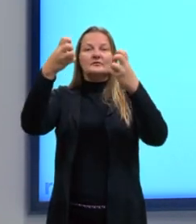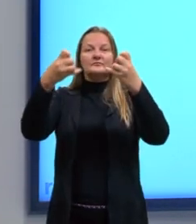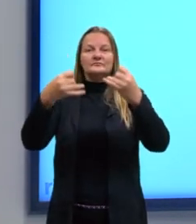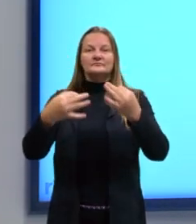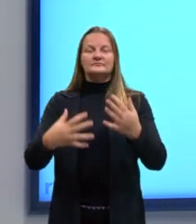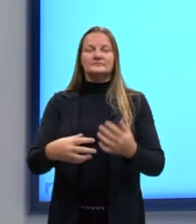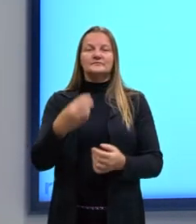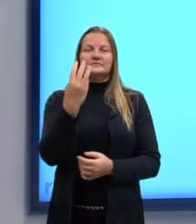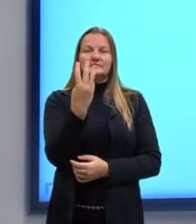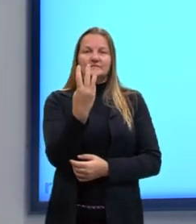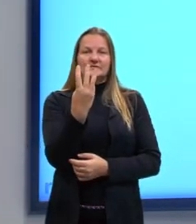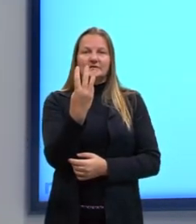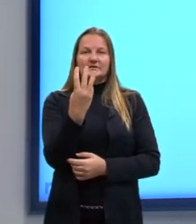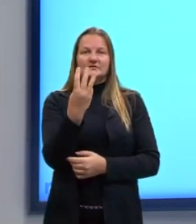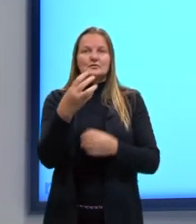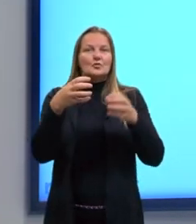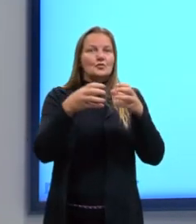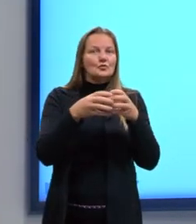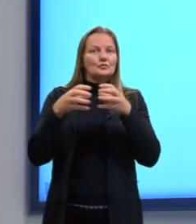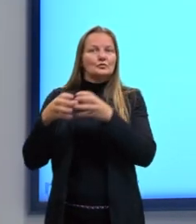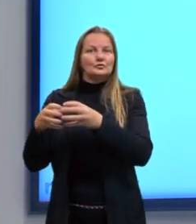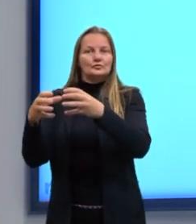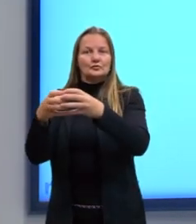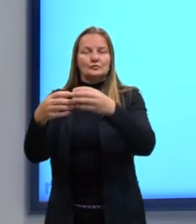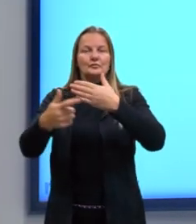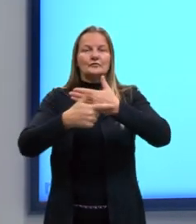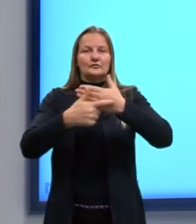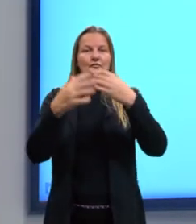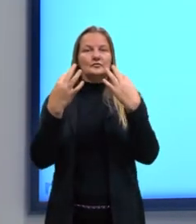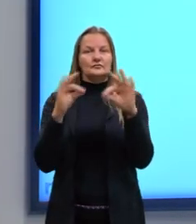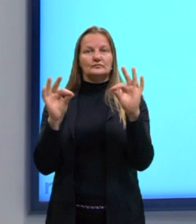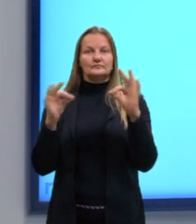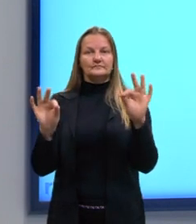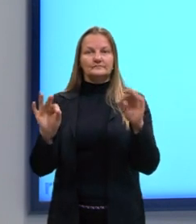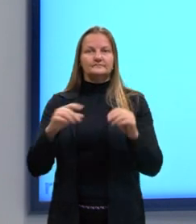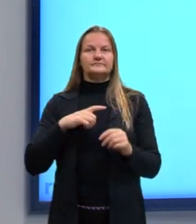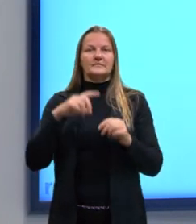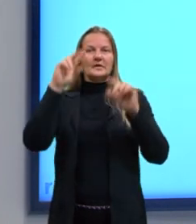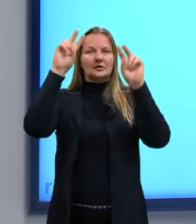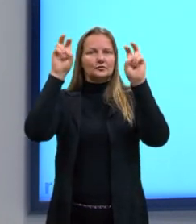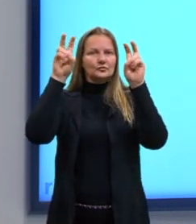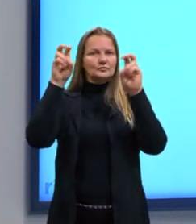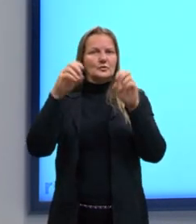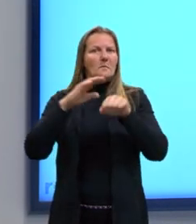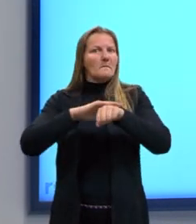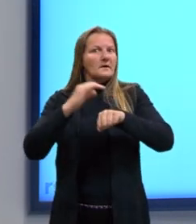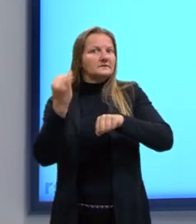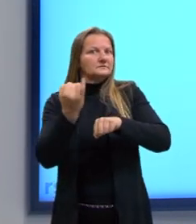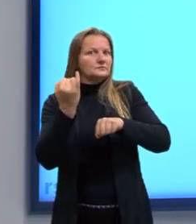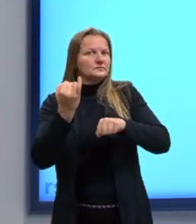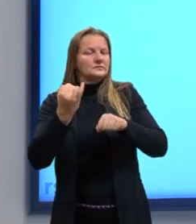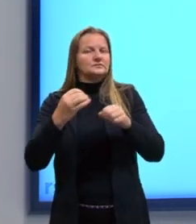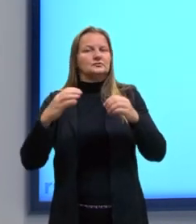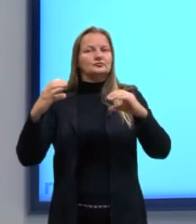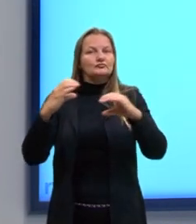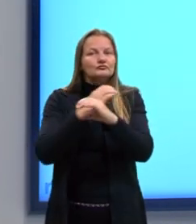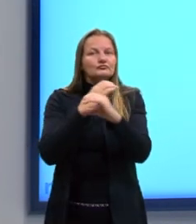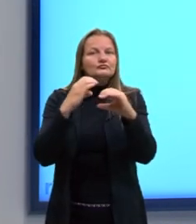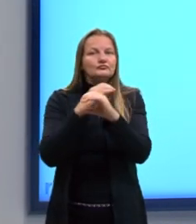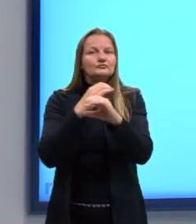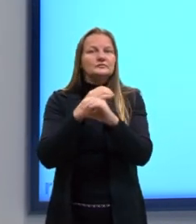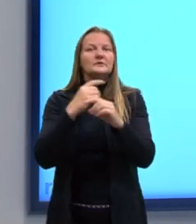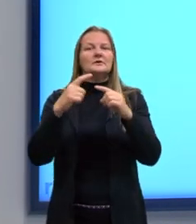grandes grupos de funções sintáticas. Os termos essenciais, os termos integrantes